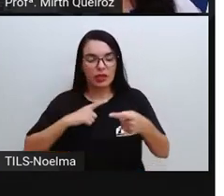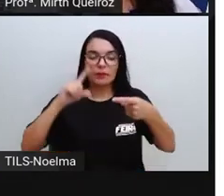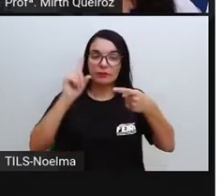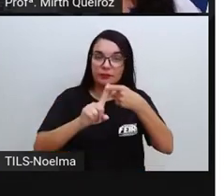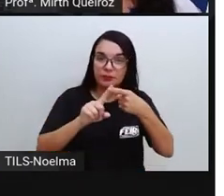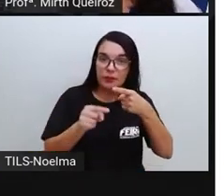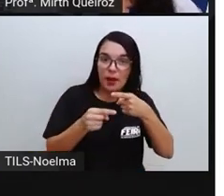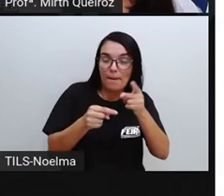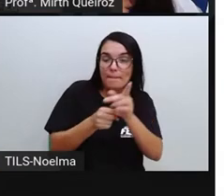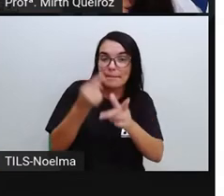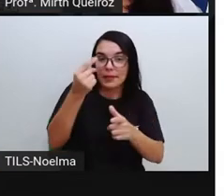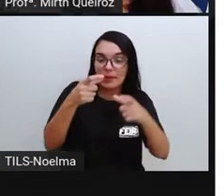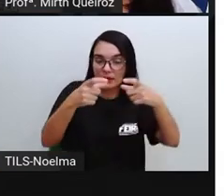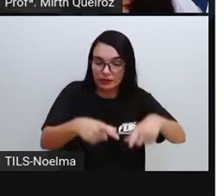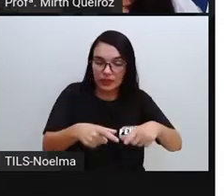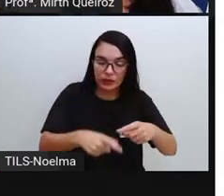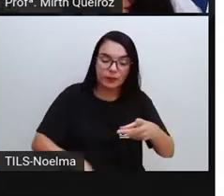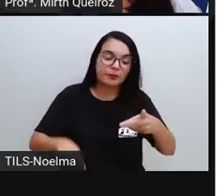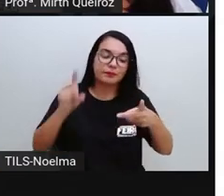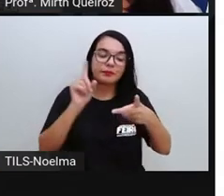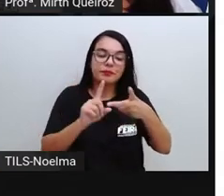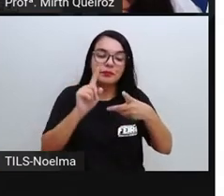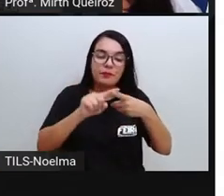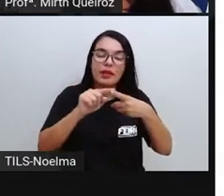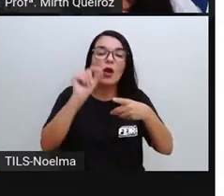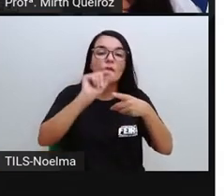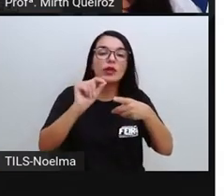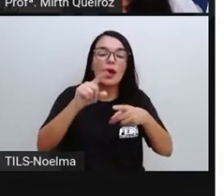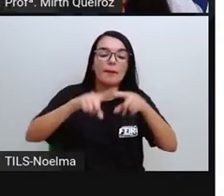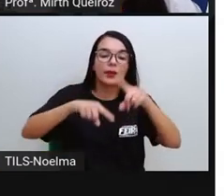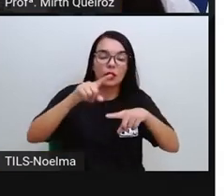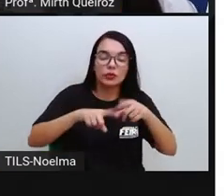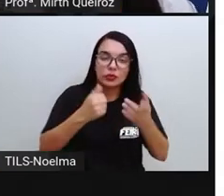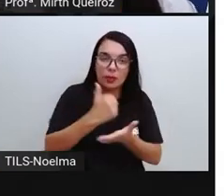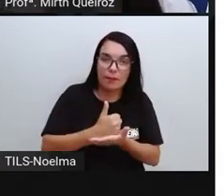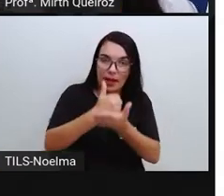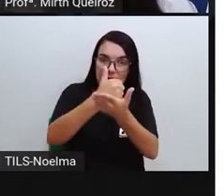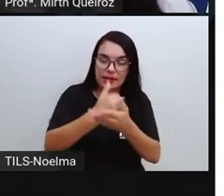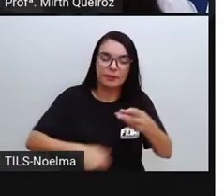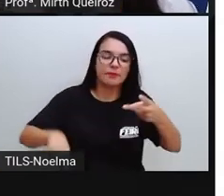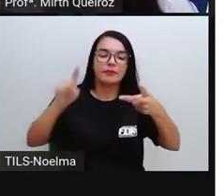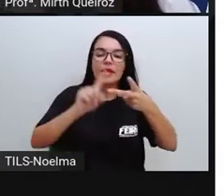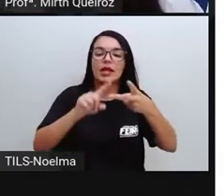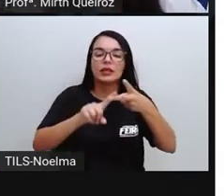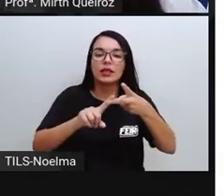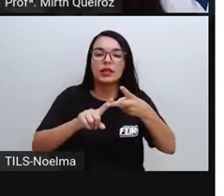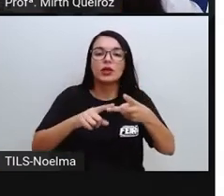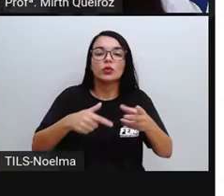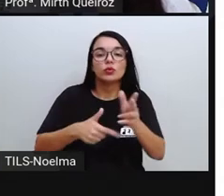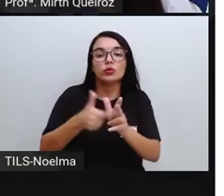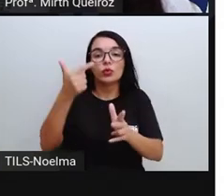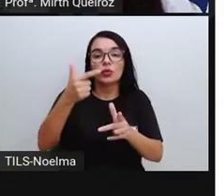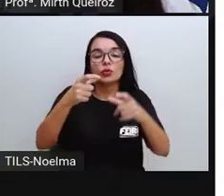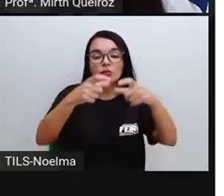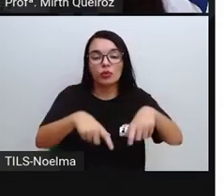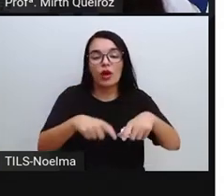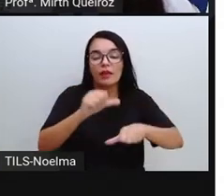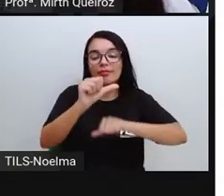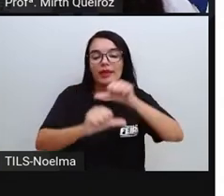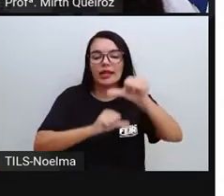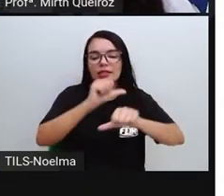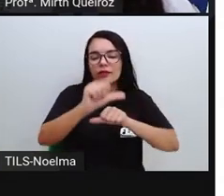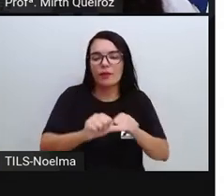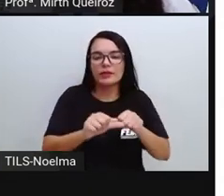primário, que é onde a gente vai obter a matéria-prima. Setor secundário, a transformação